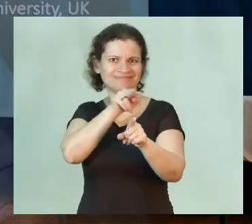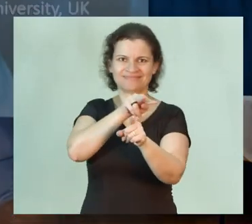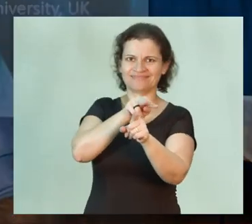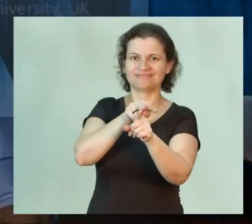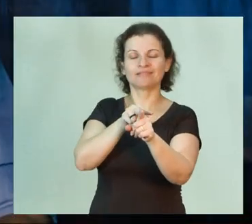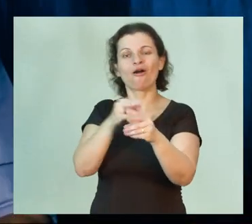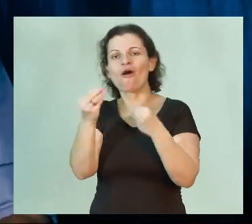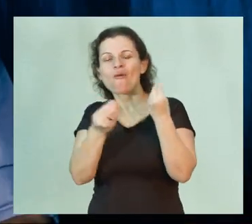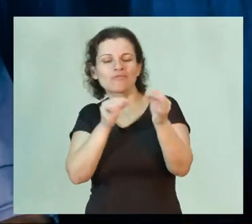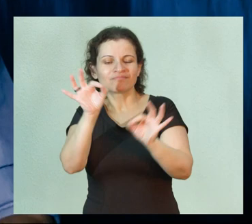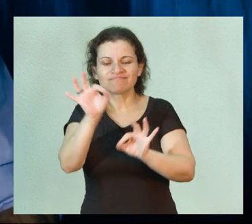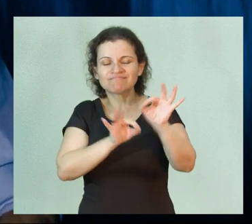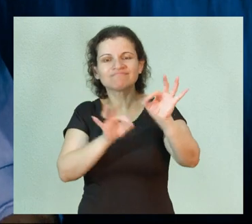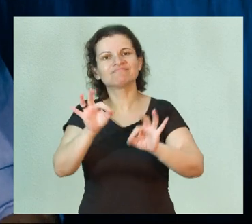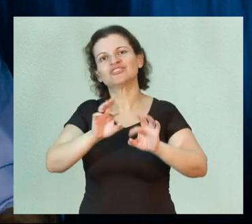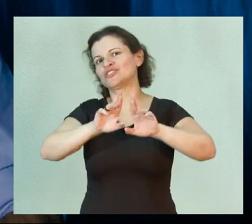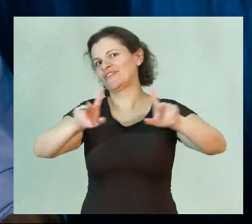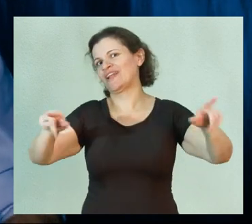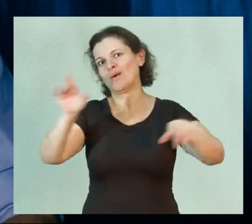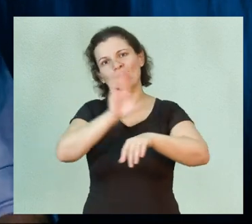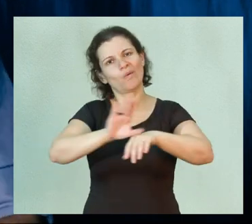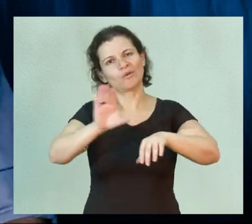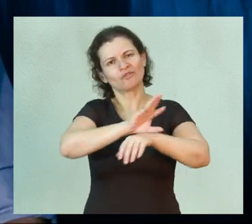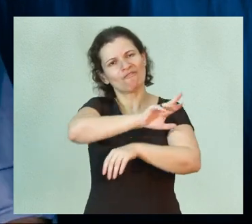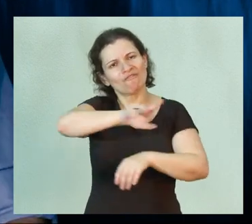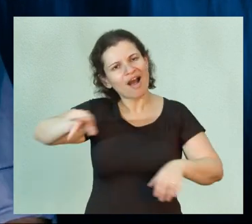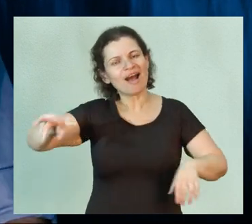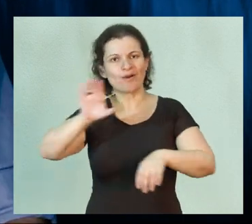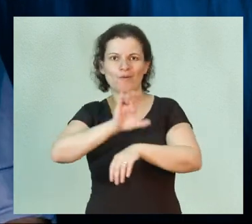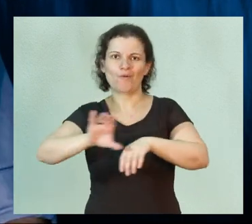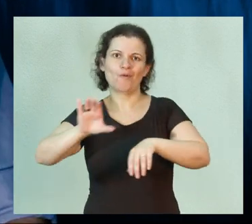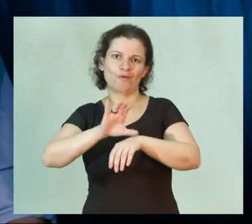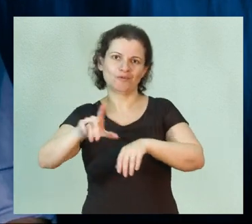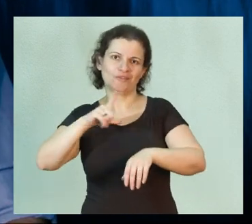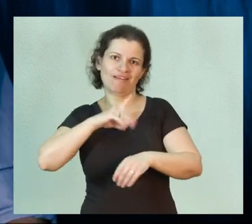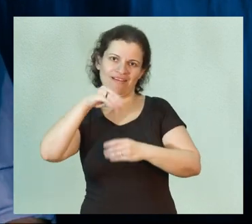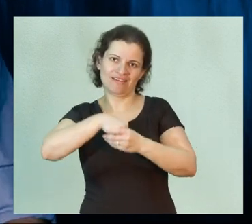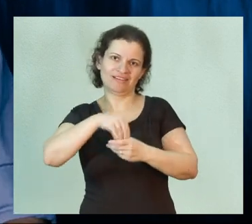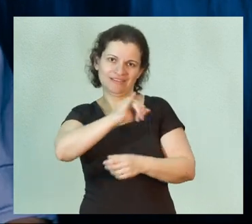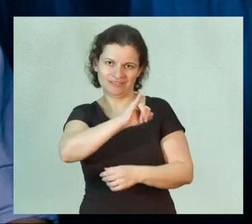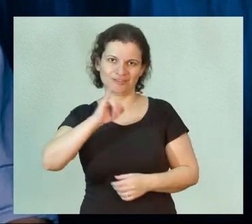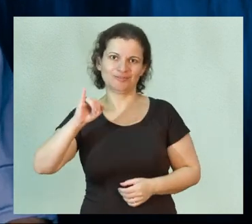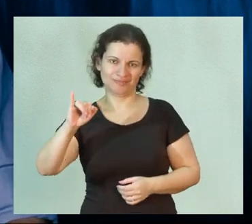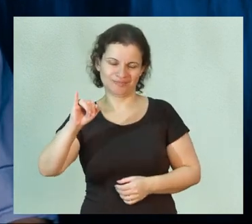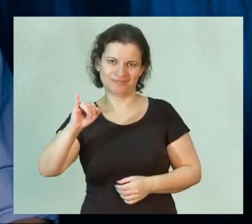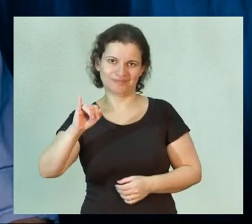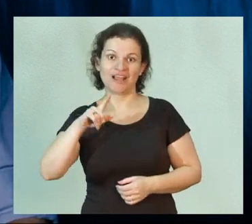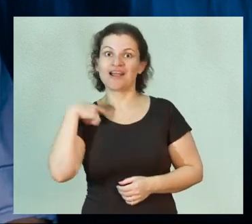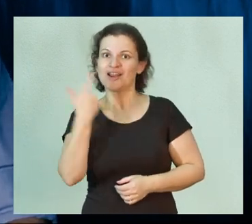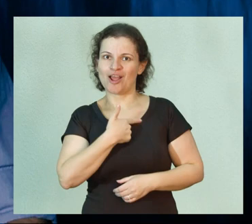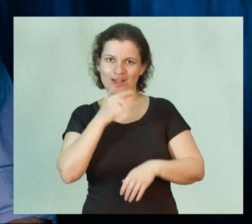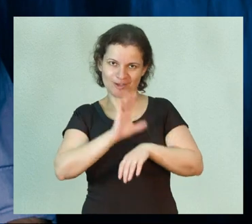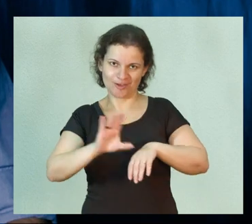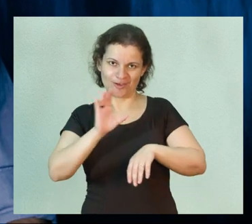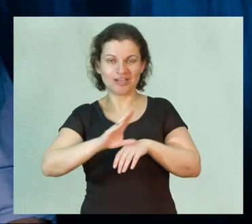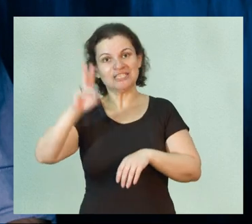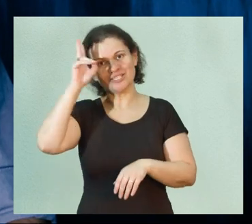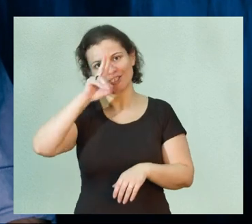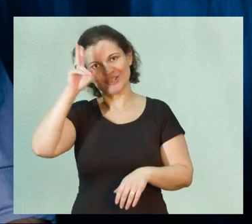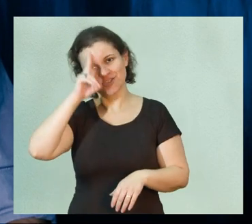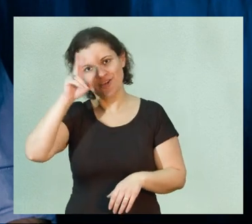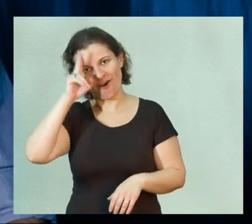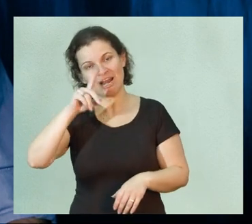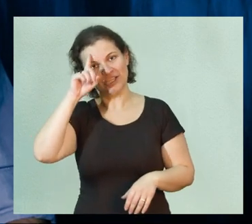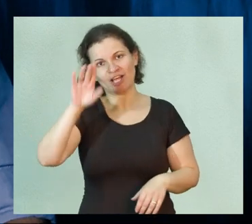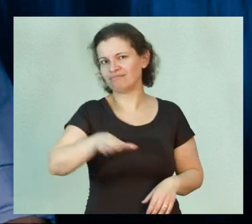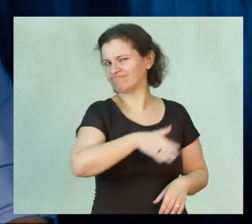organizam nos diferentes cursos, nos vários cursos que nós temos em nosso Instituto, o nosso curso de História em